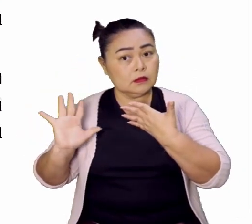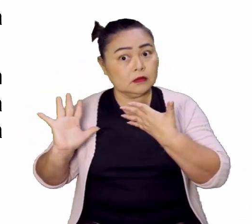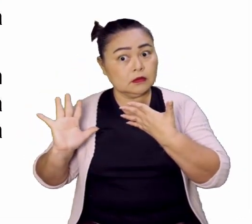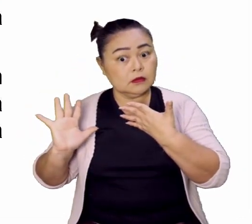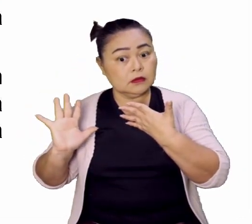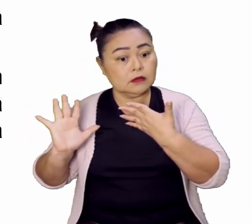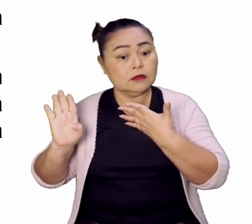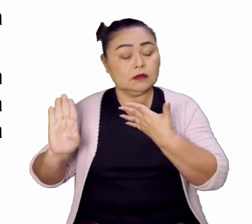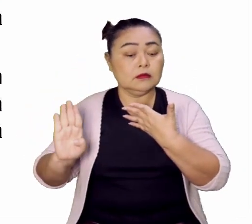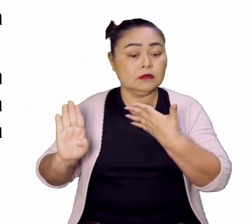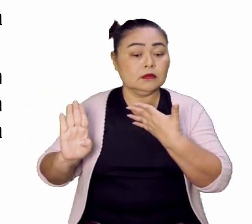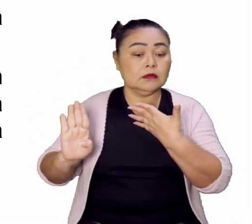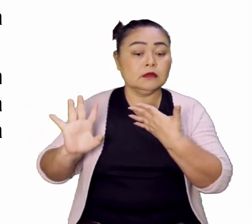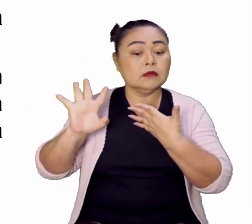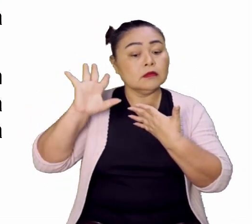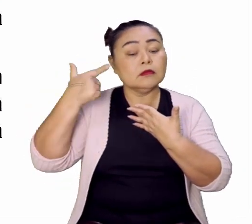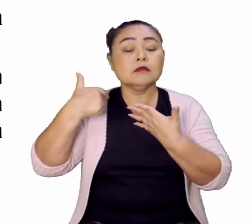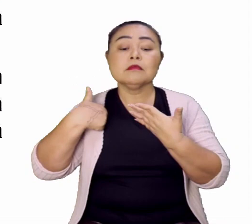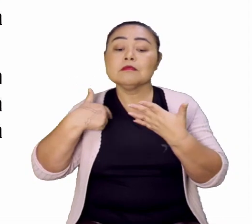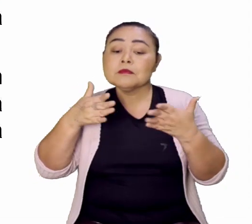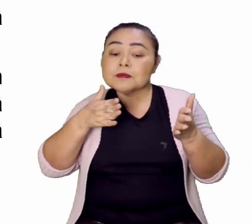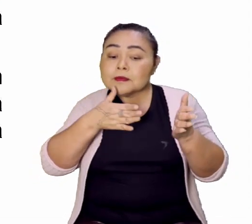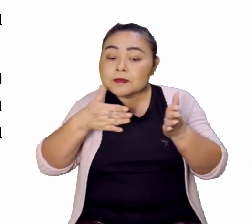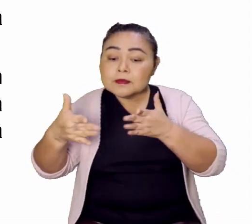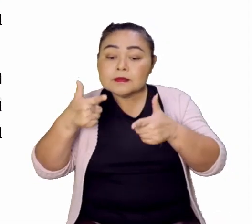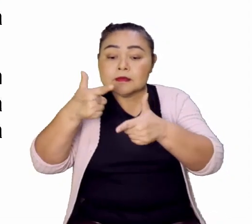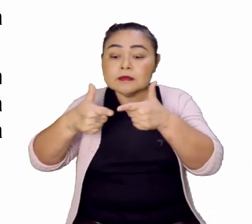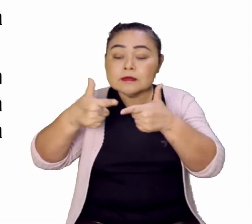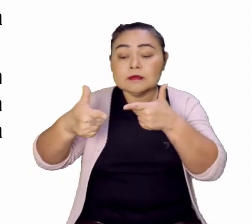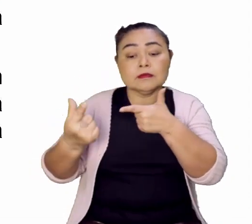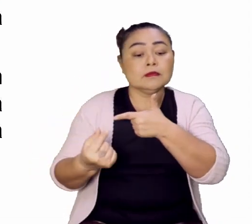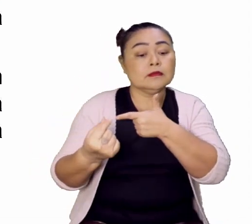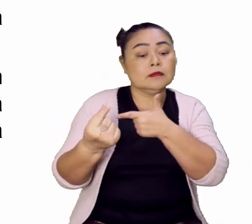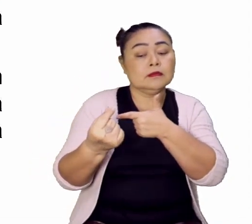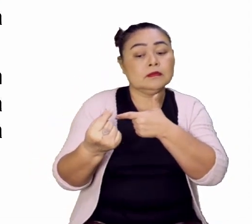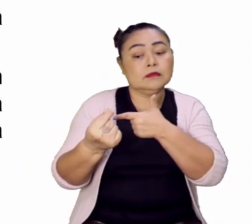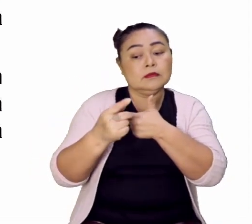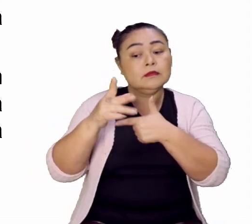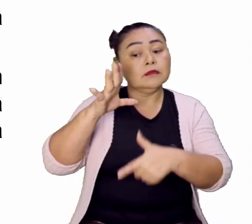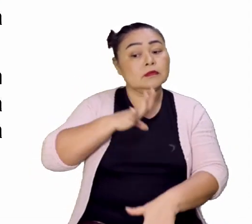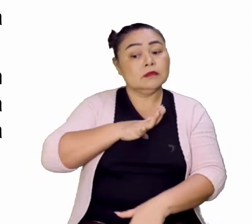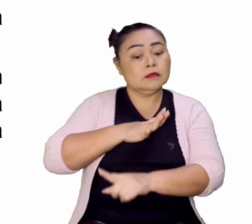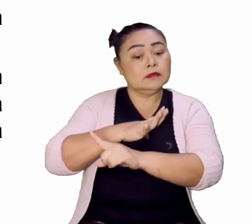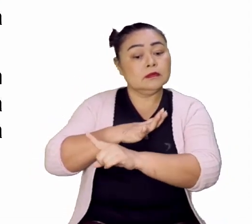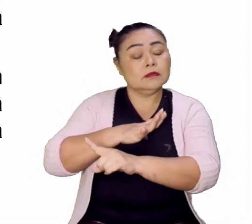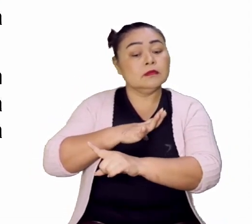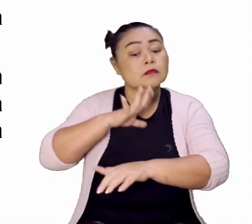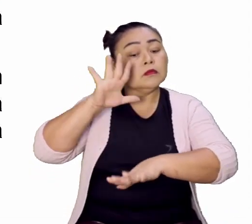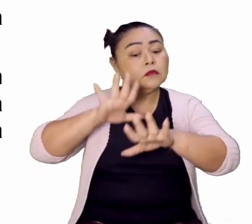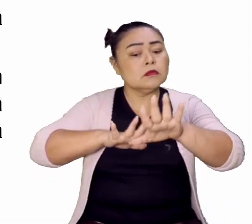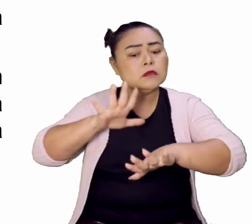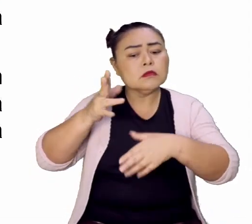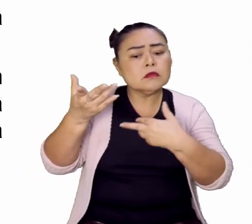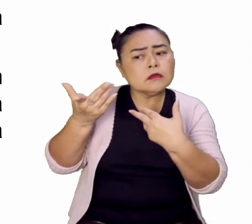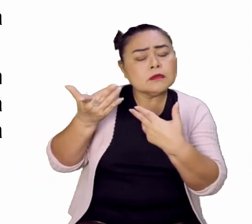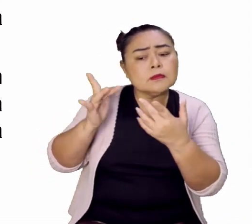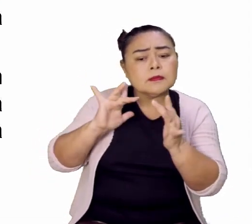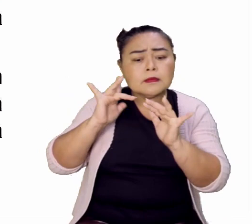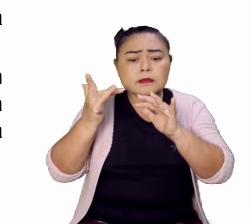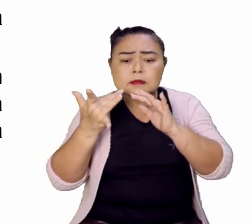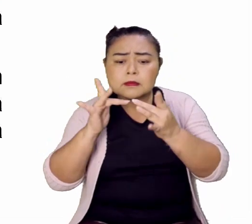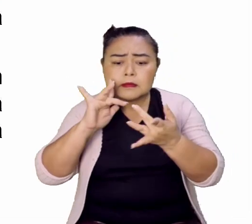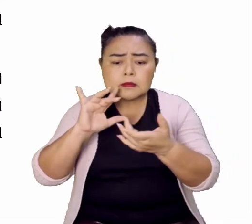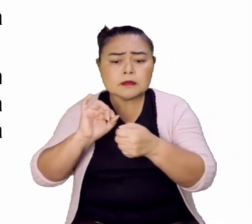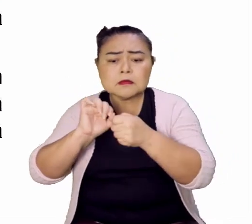B, a solução temporária de problemas financeiros em Portugal. C, articulação entre áreas